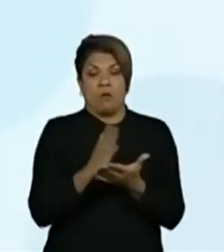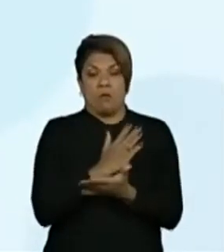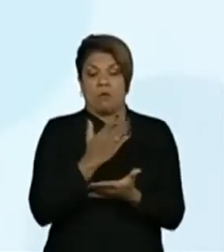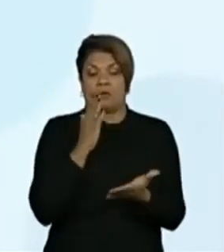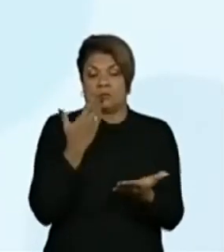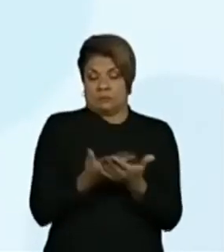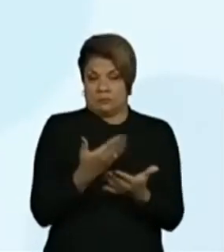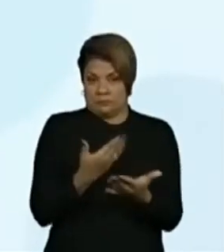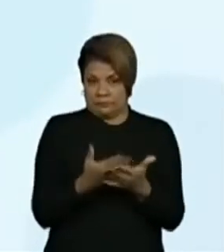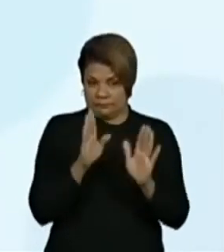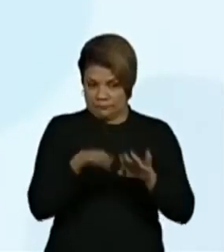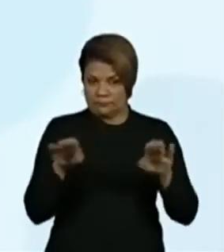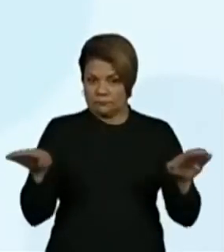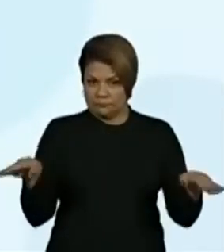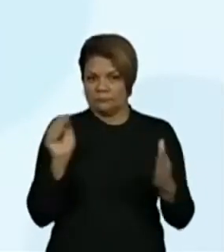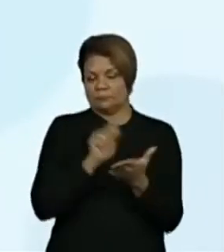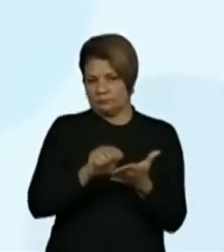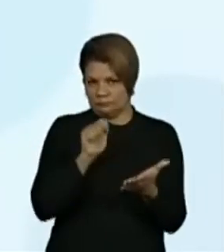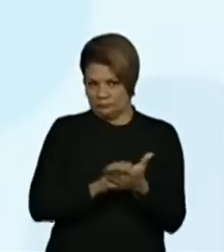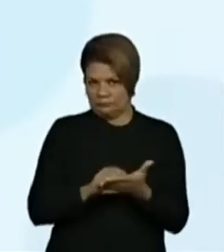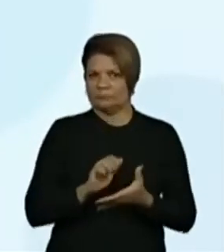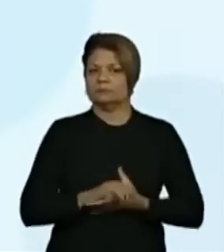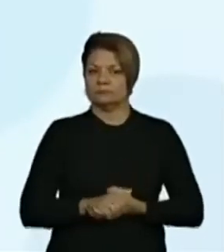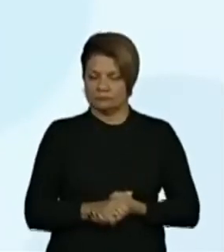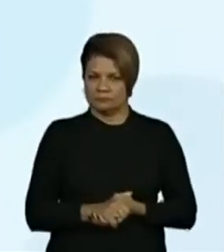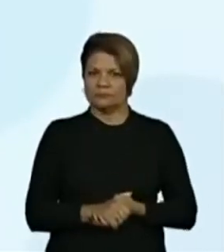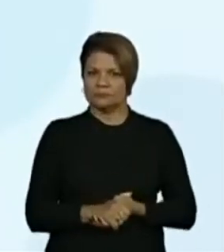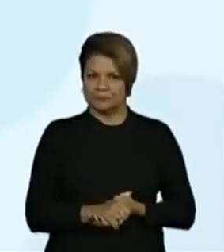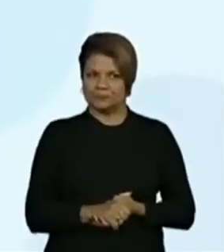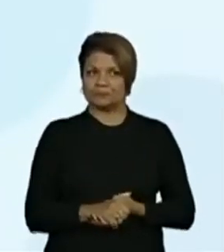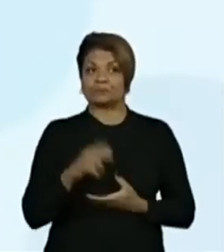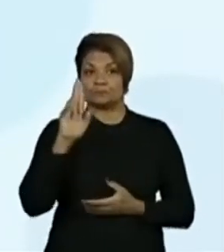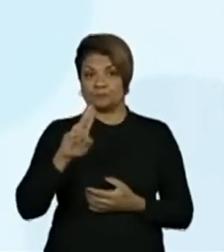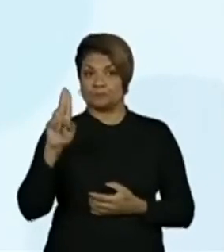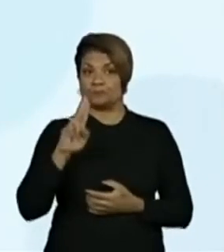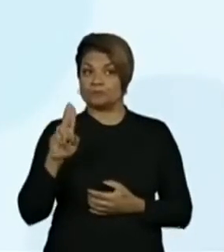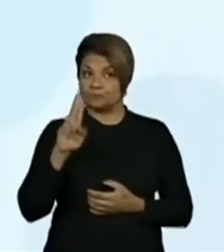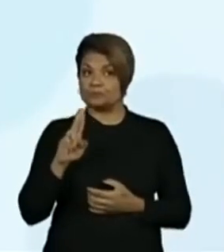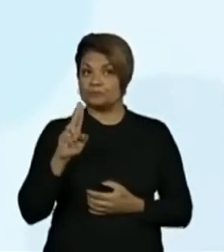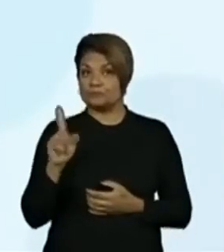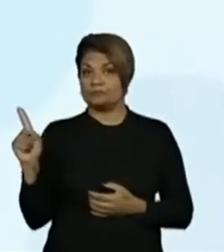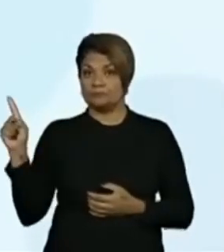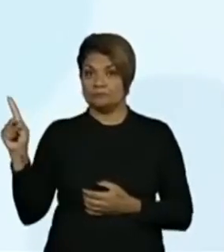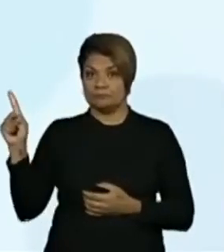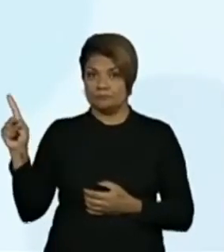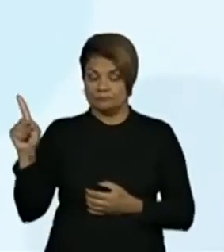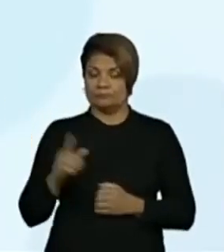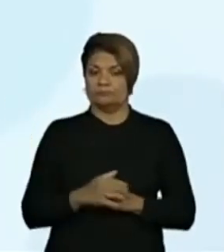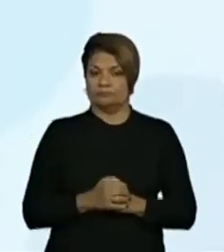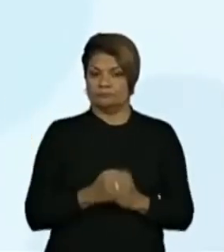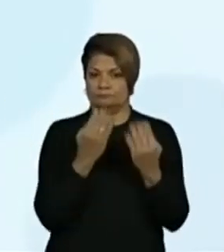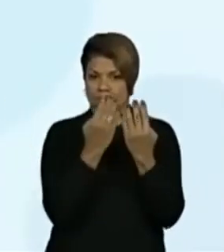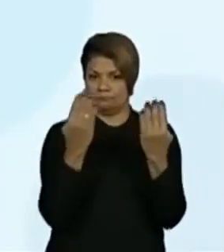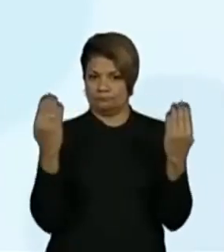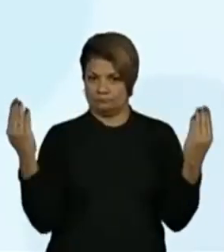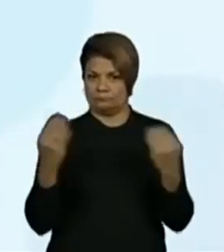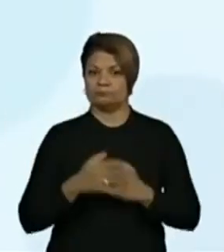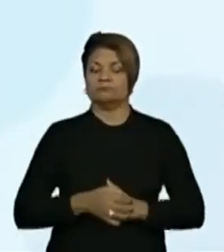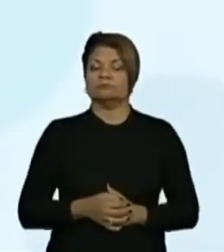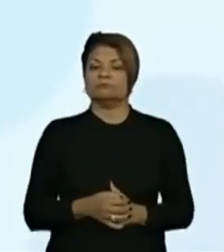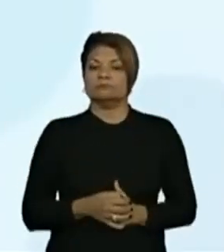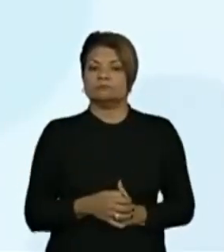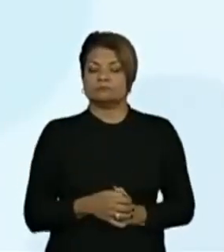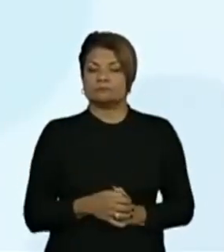estudantes escreveram. Então, os números que alguns estudantes escreveram. É o que nós vamos desvendar na